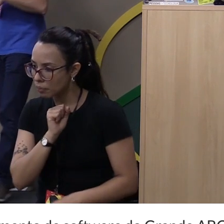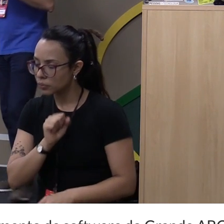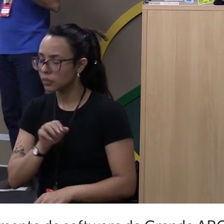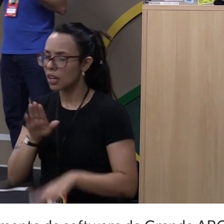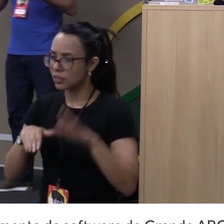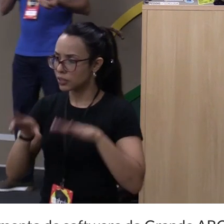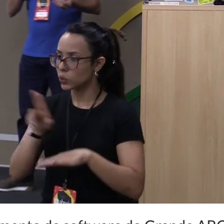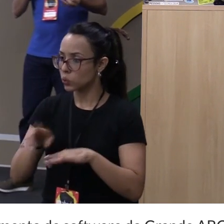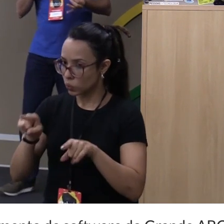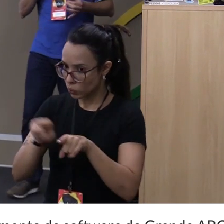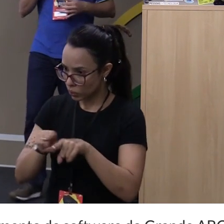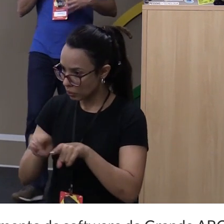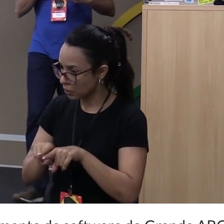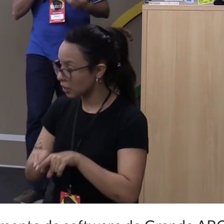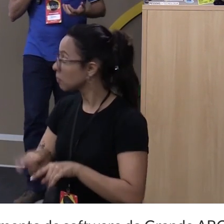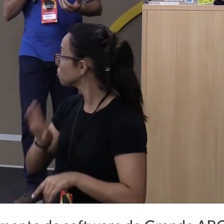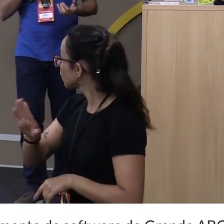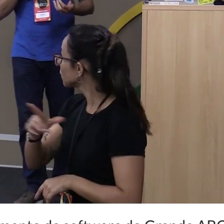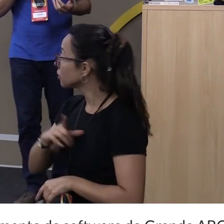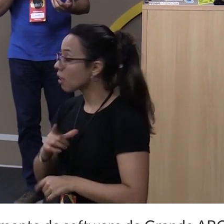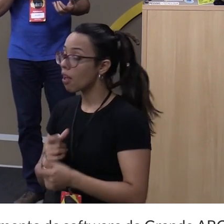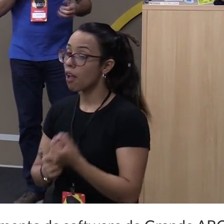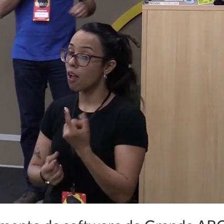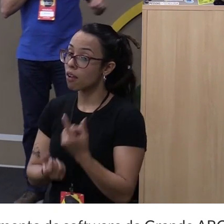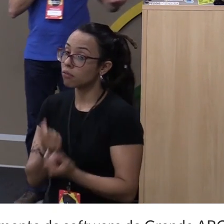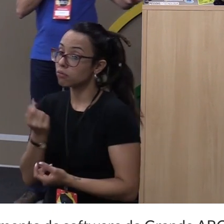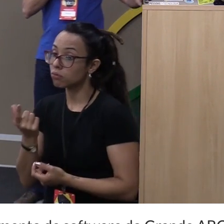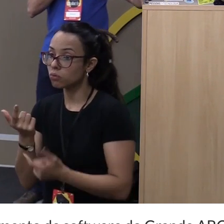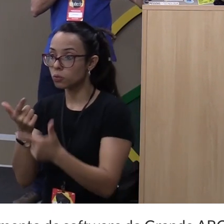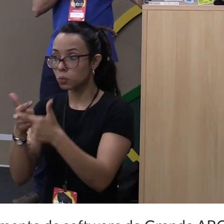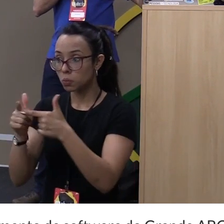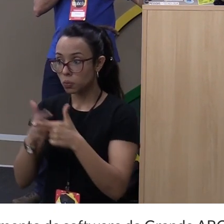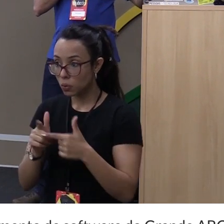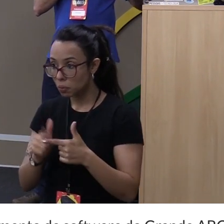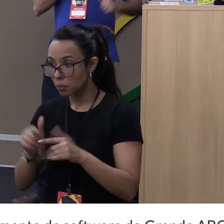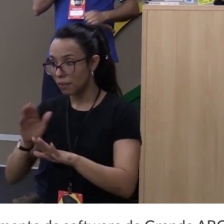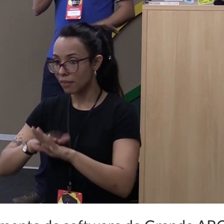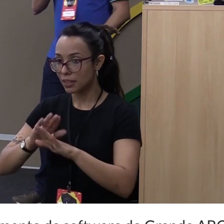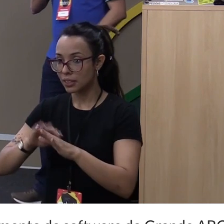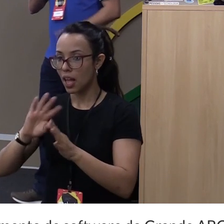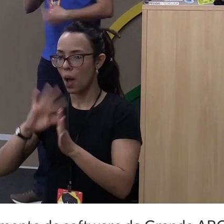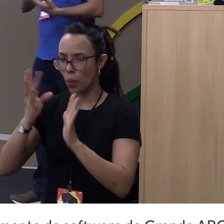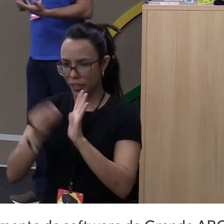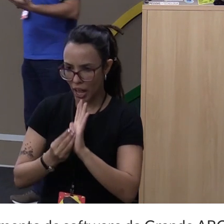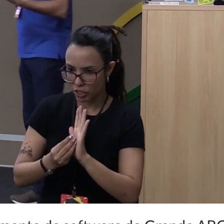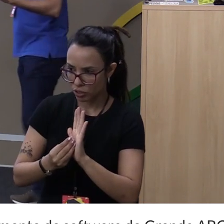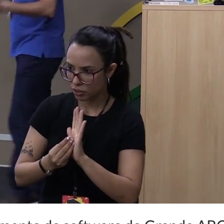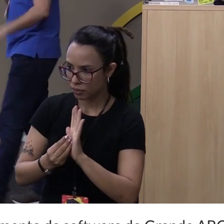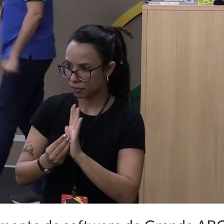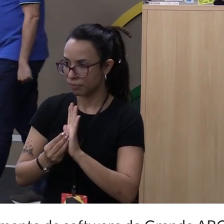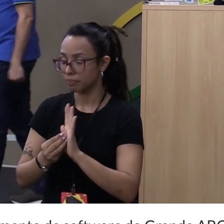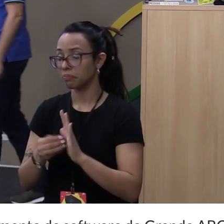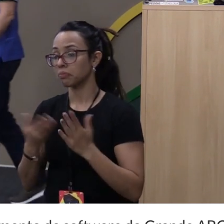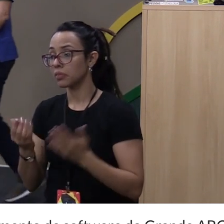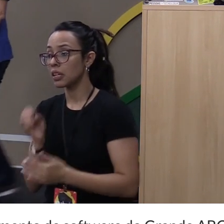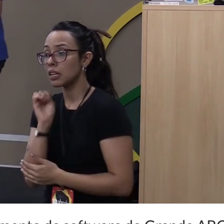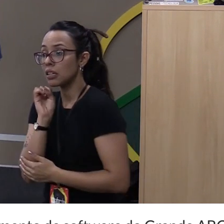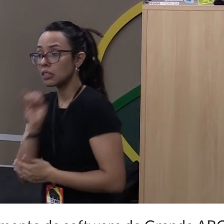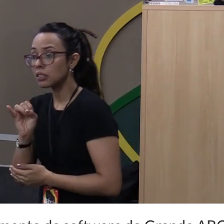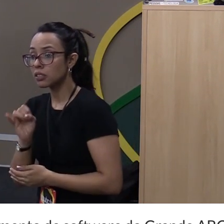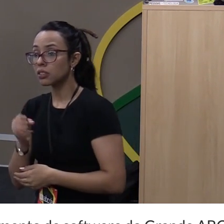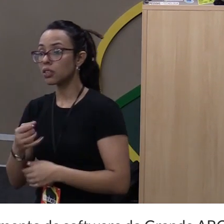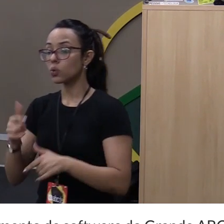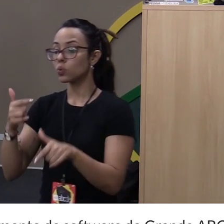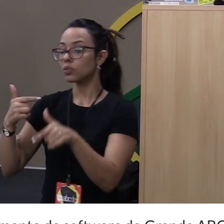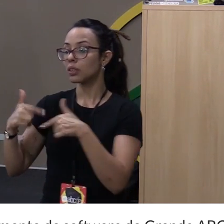Só que tem alguns problemas de usar essa abordagem. E se a gente estiver processando um e-commerce com